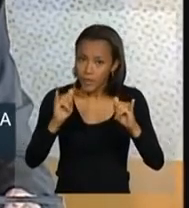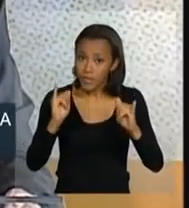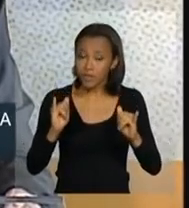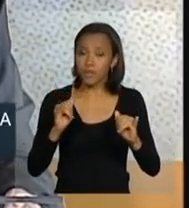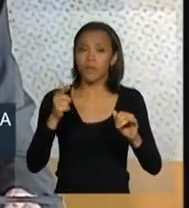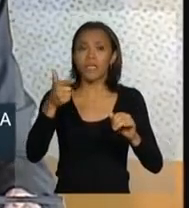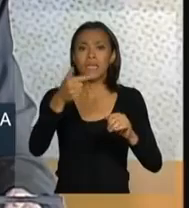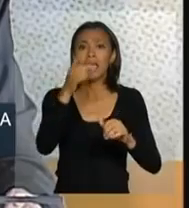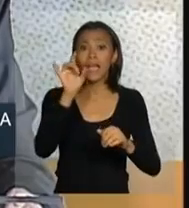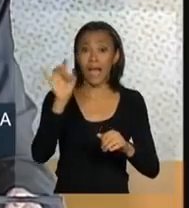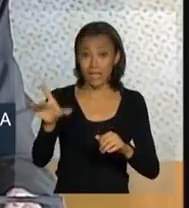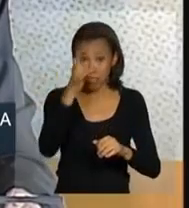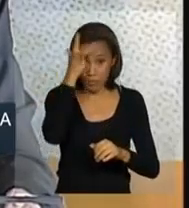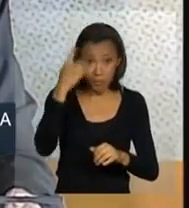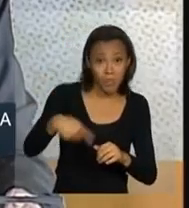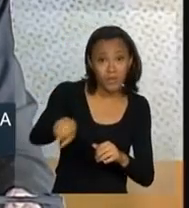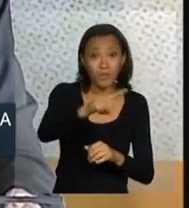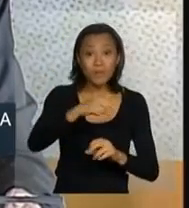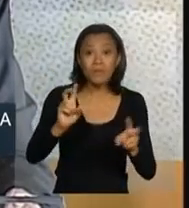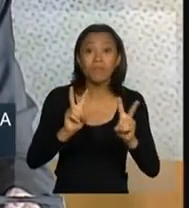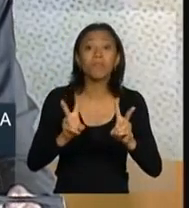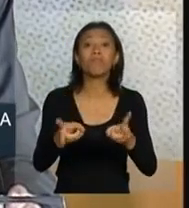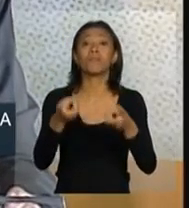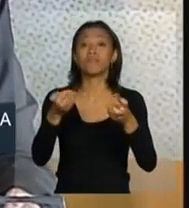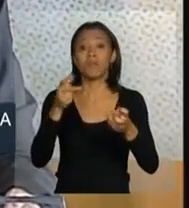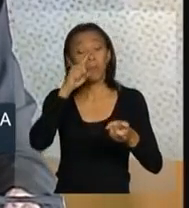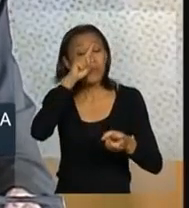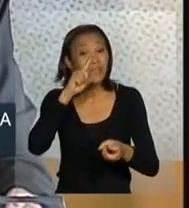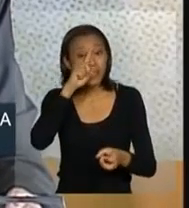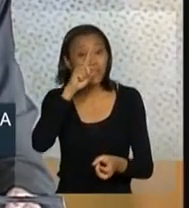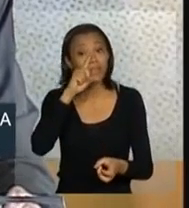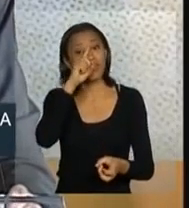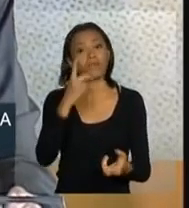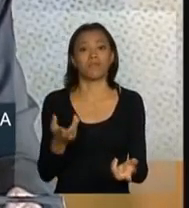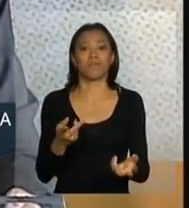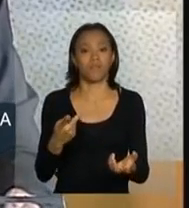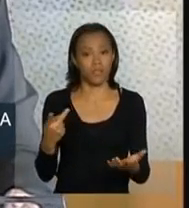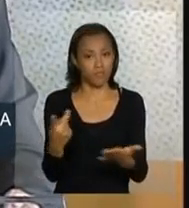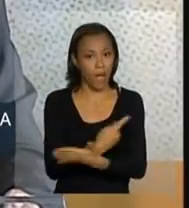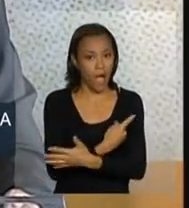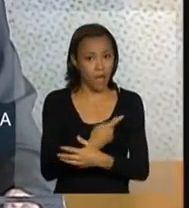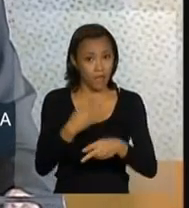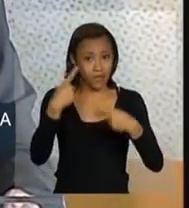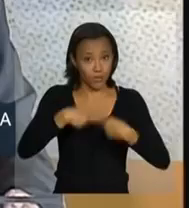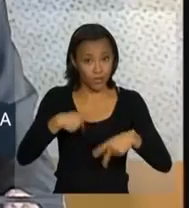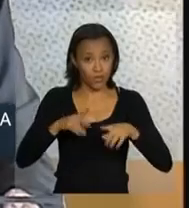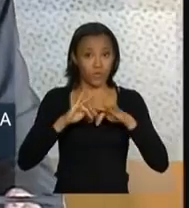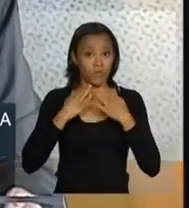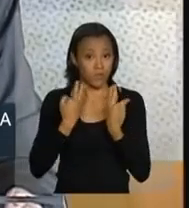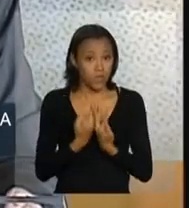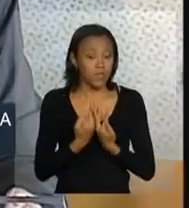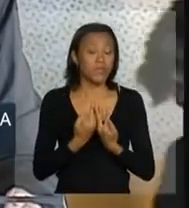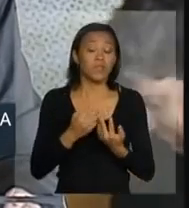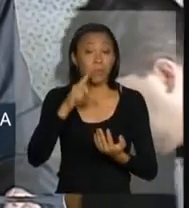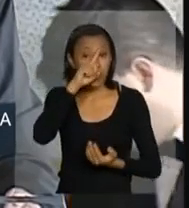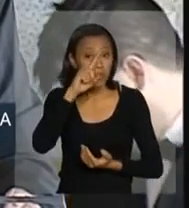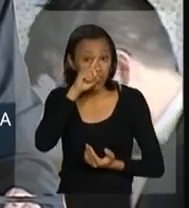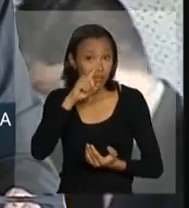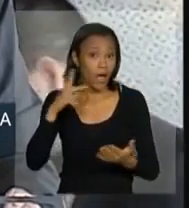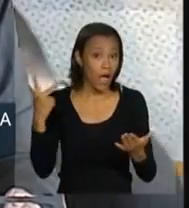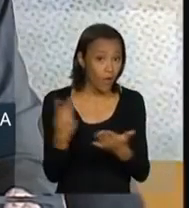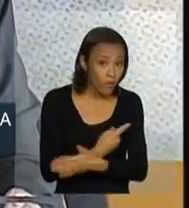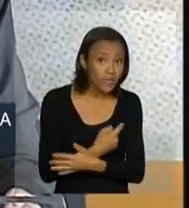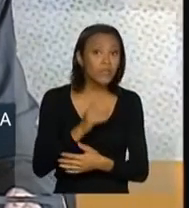para que as pessoas percebam o risco que corre, o risco que trazem para suas famílias, o risco que propiciam